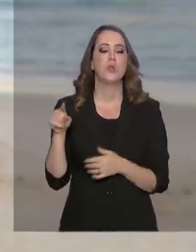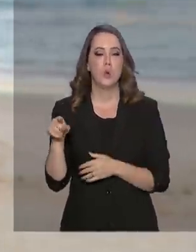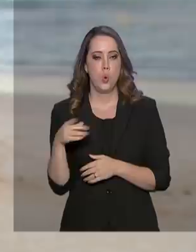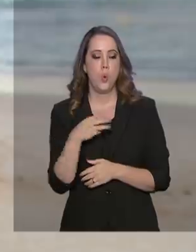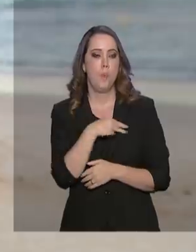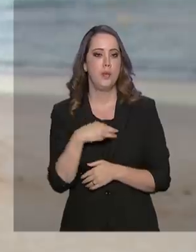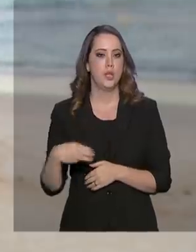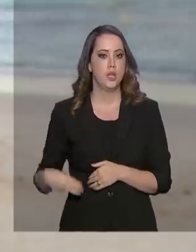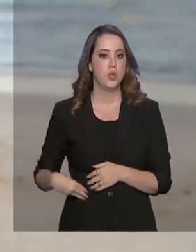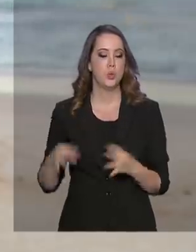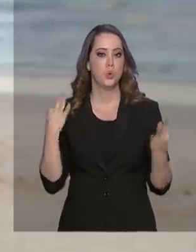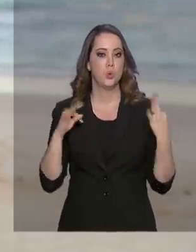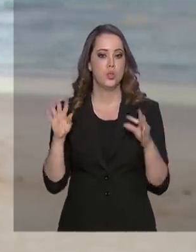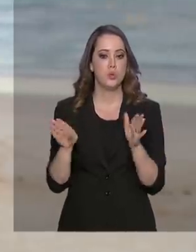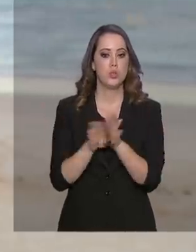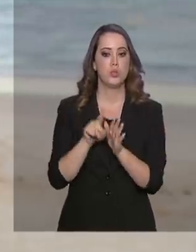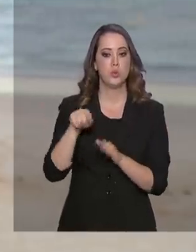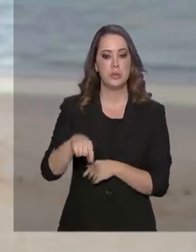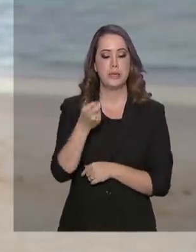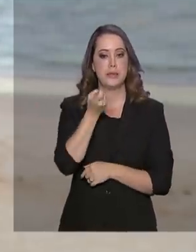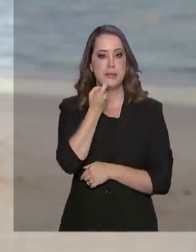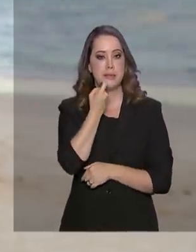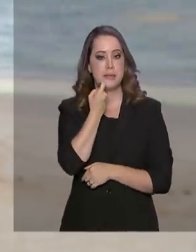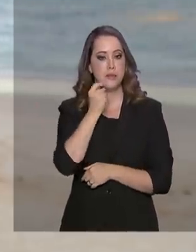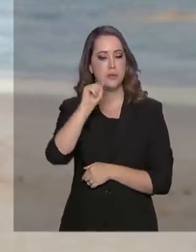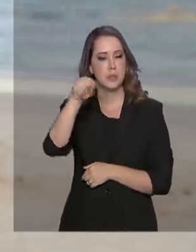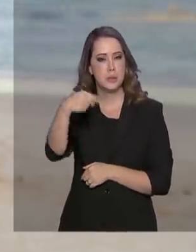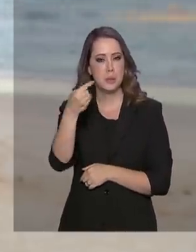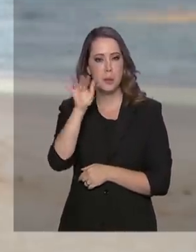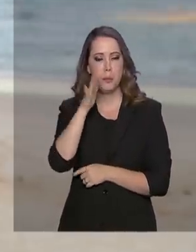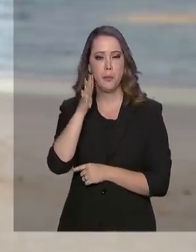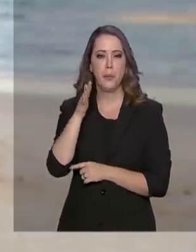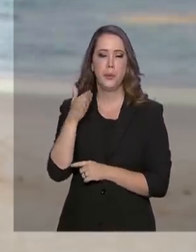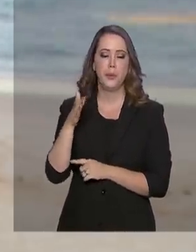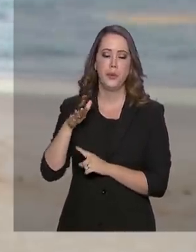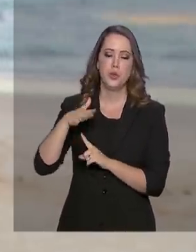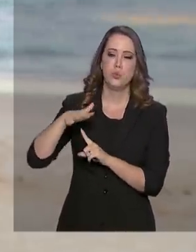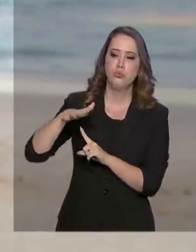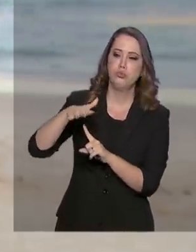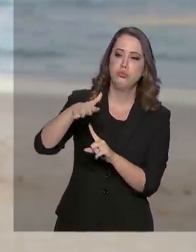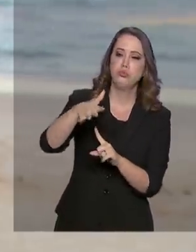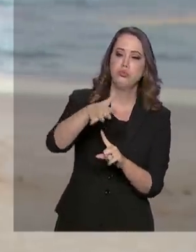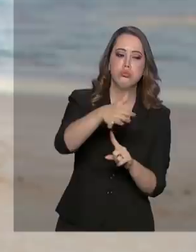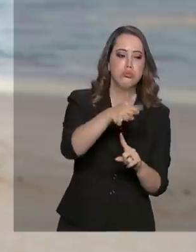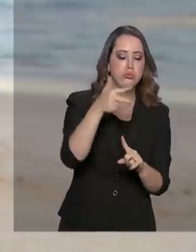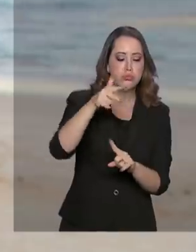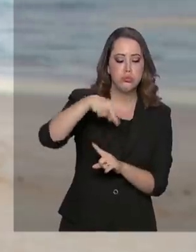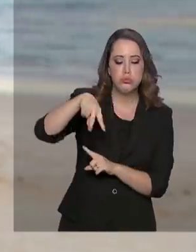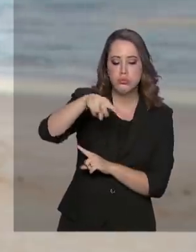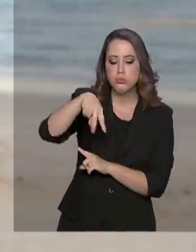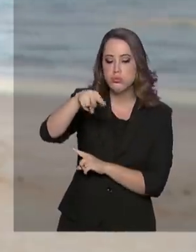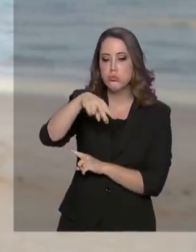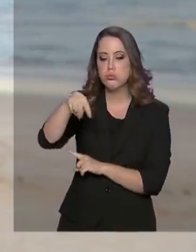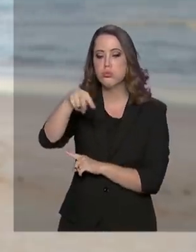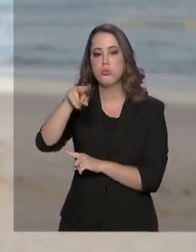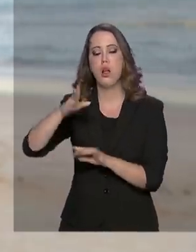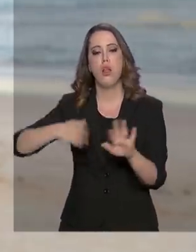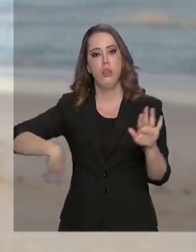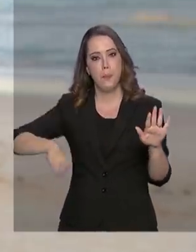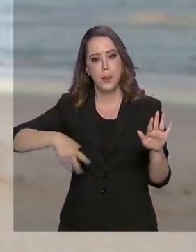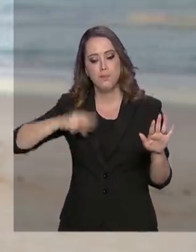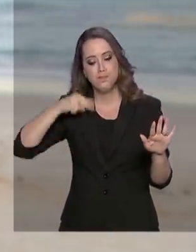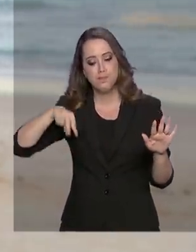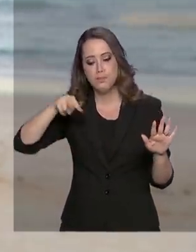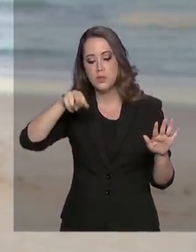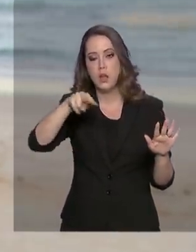em Pernambuco na manhã desta sexta-feira. Após sobrevoar praias das regiões Norte e Sul, o ministro anunciou a liberação